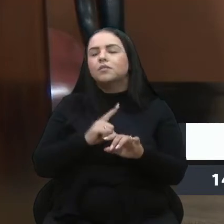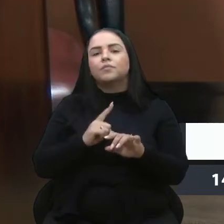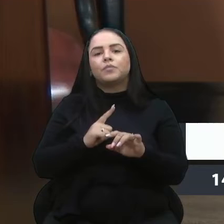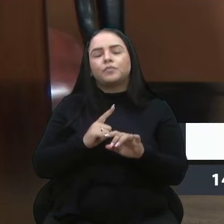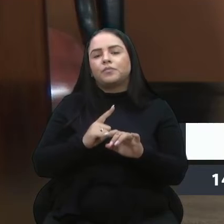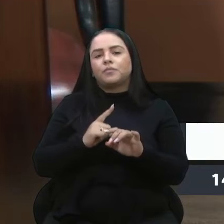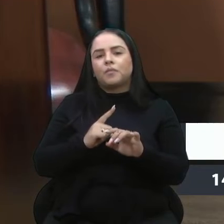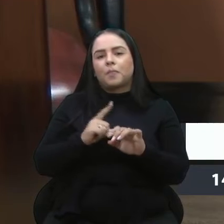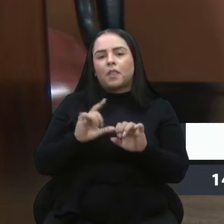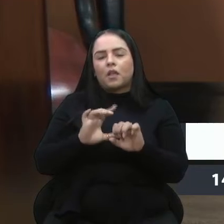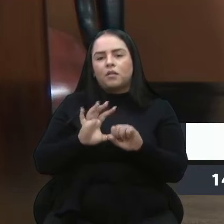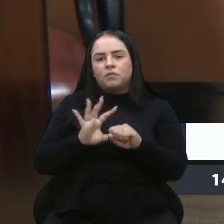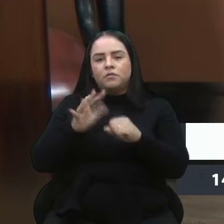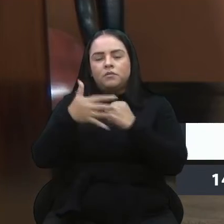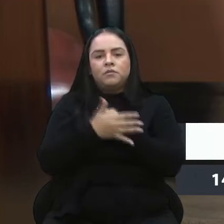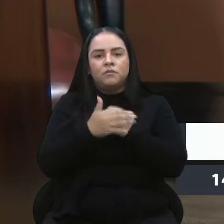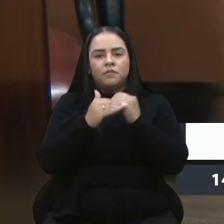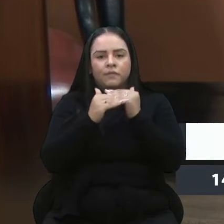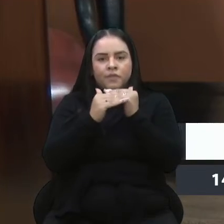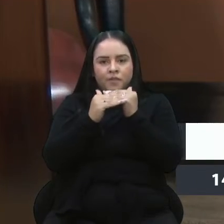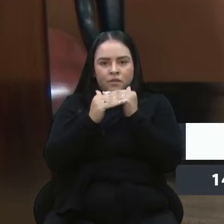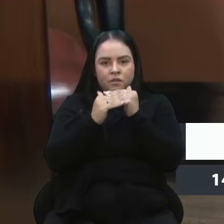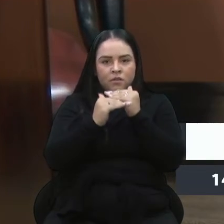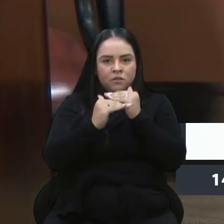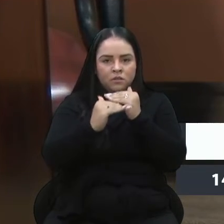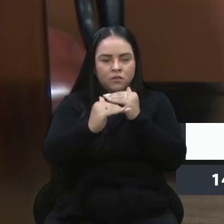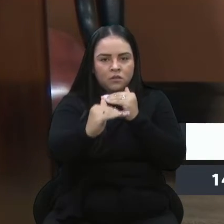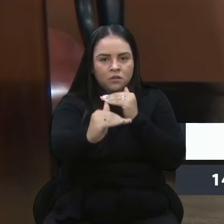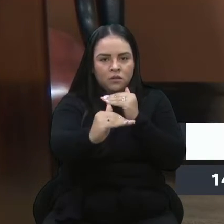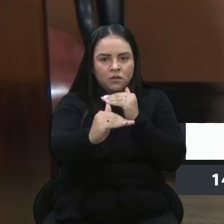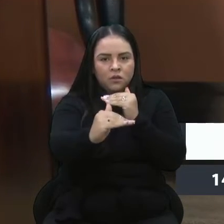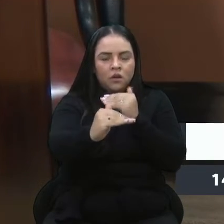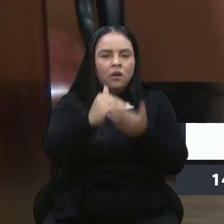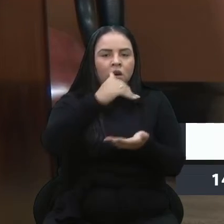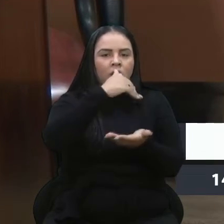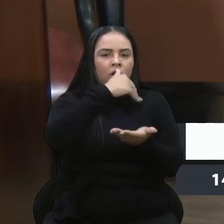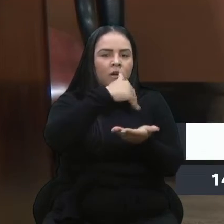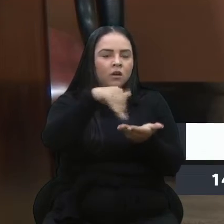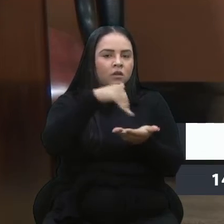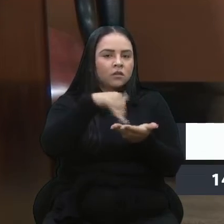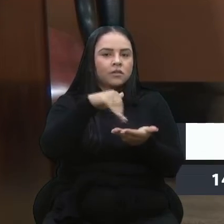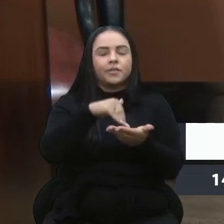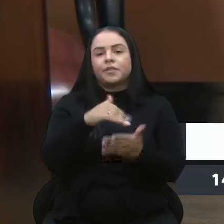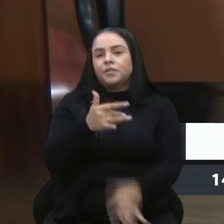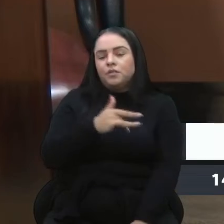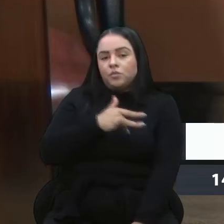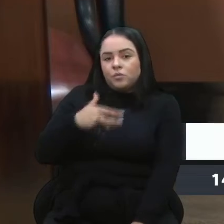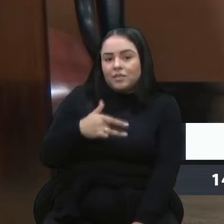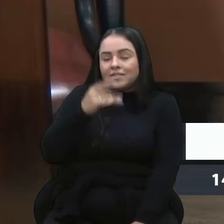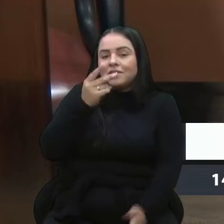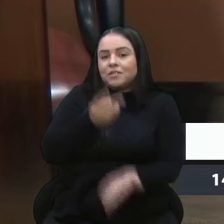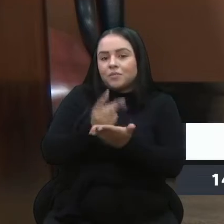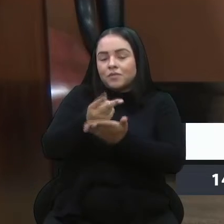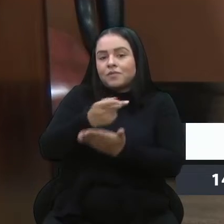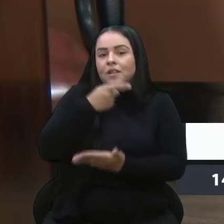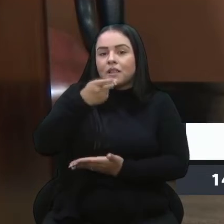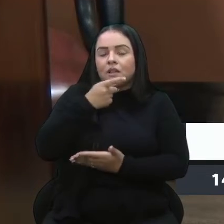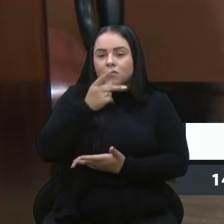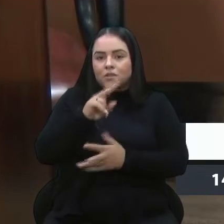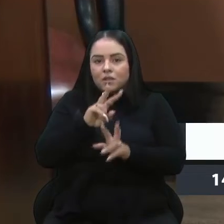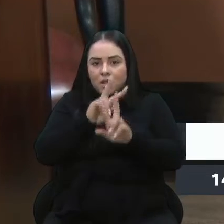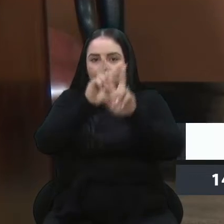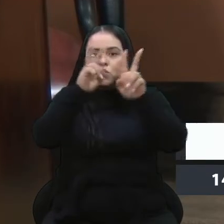Covid estão estabilizados, a secretária da Saúde tem que ser posicionada nesse sentido.